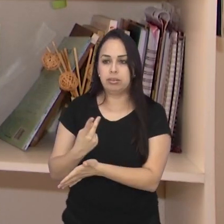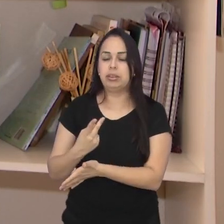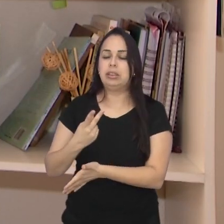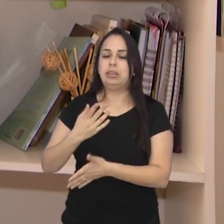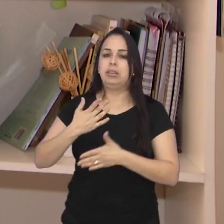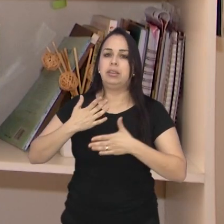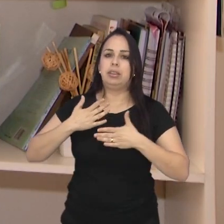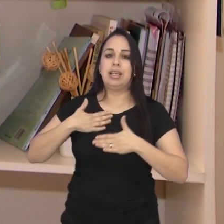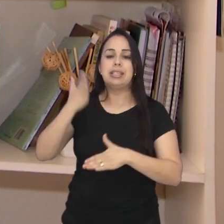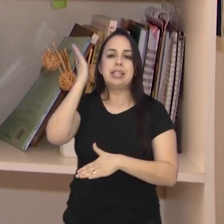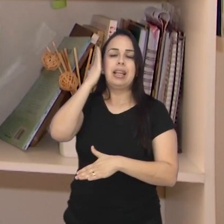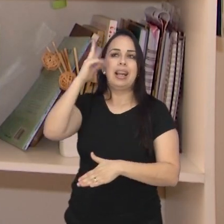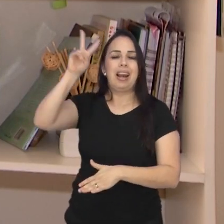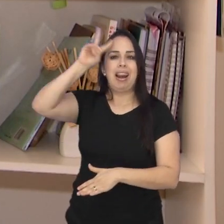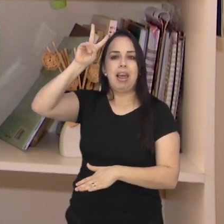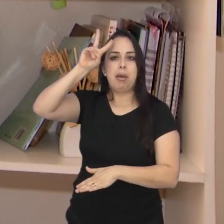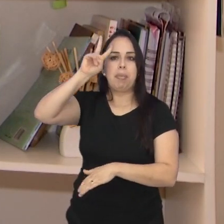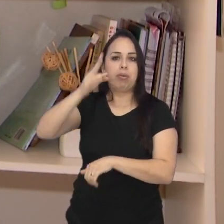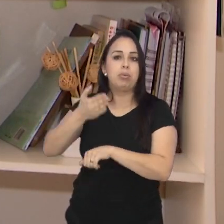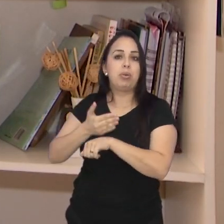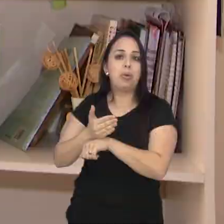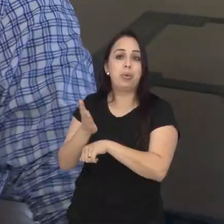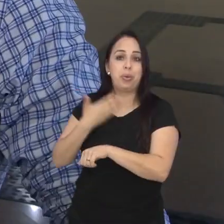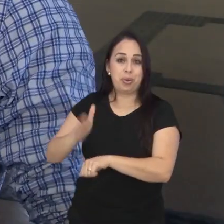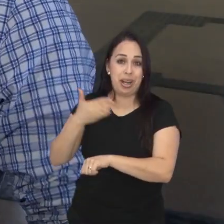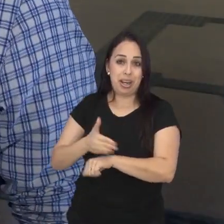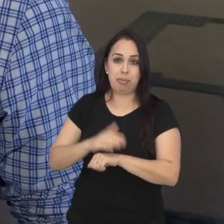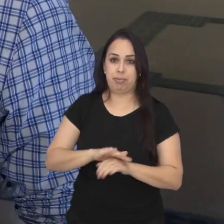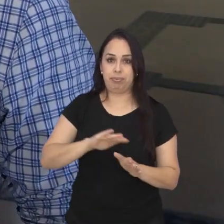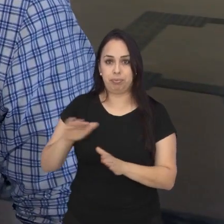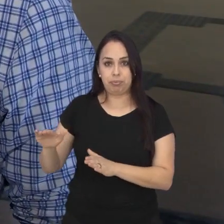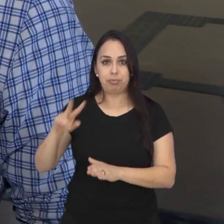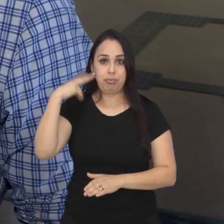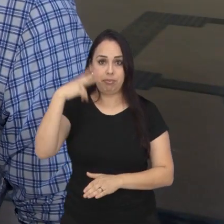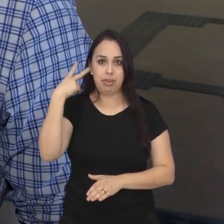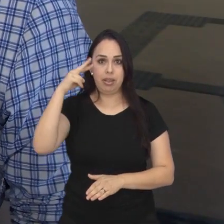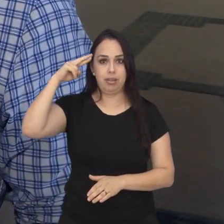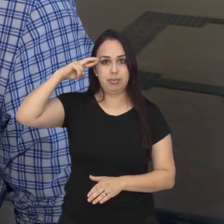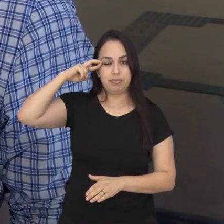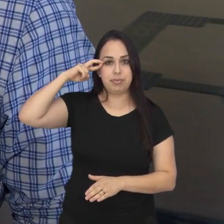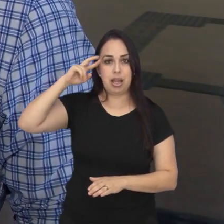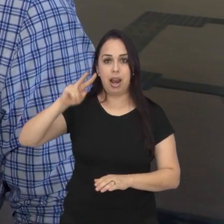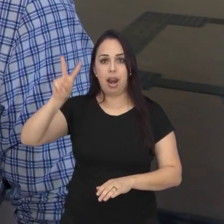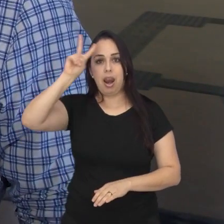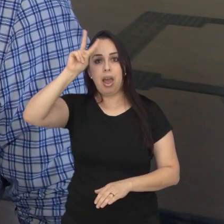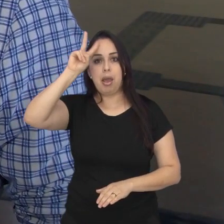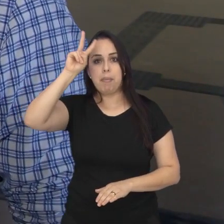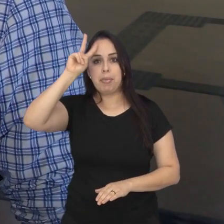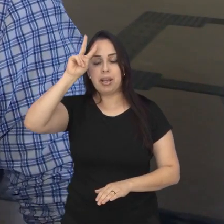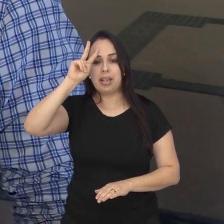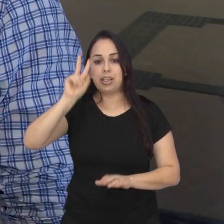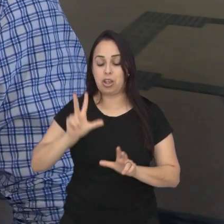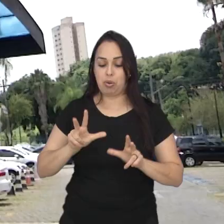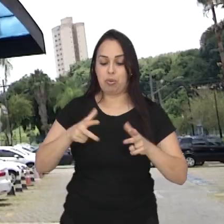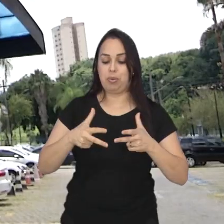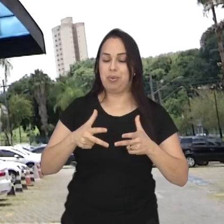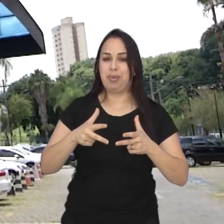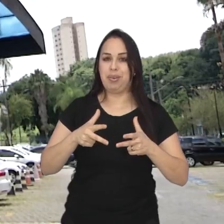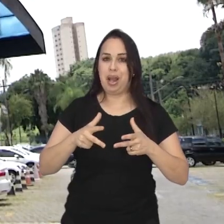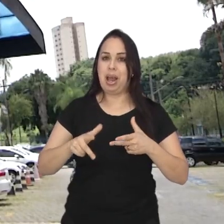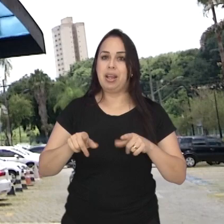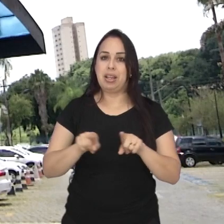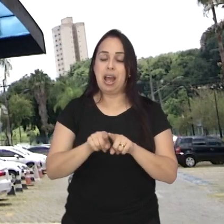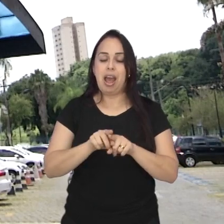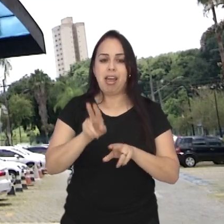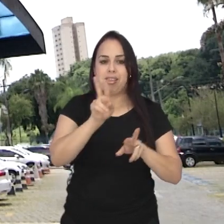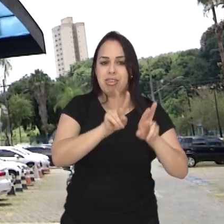pânico, aquilo que foi treinado, ele vem à tona. Por fim, o vereador Rogério da Cazem reforça que o papel do poder